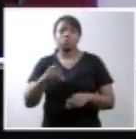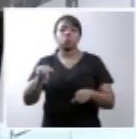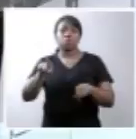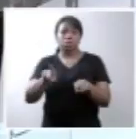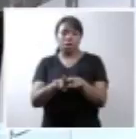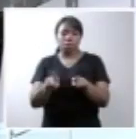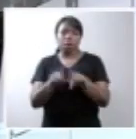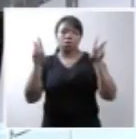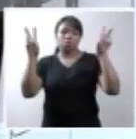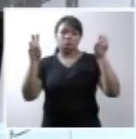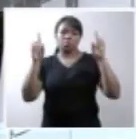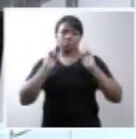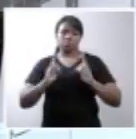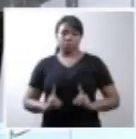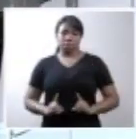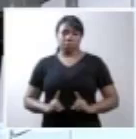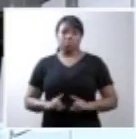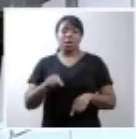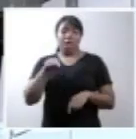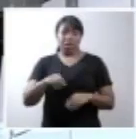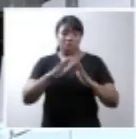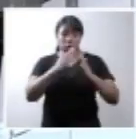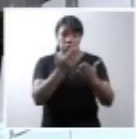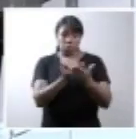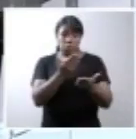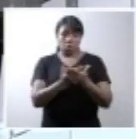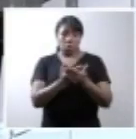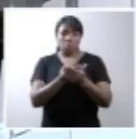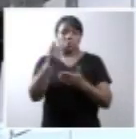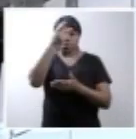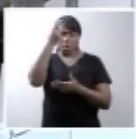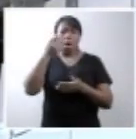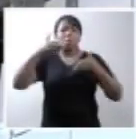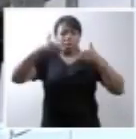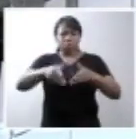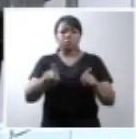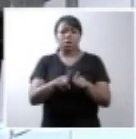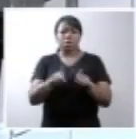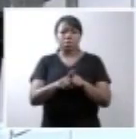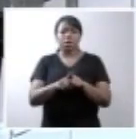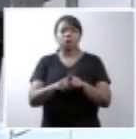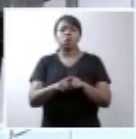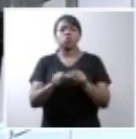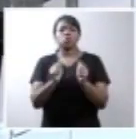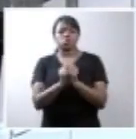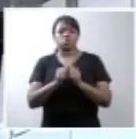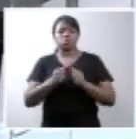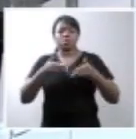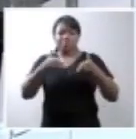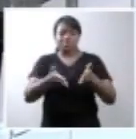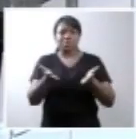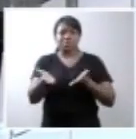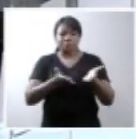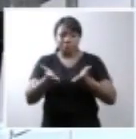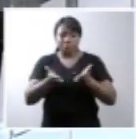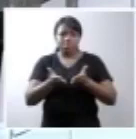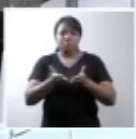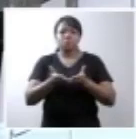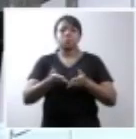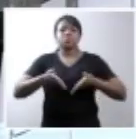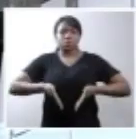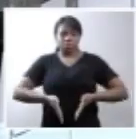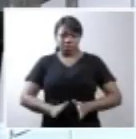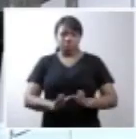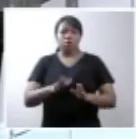A Escola de Gente participou dos primeiros encontros sobre antecipação terapêutica do parto há alguns anos